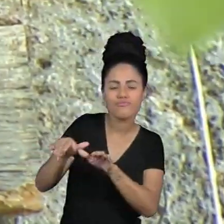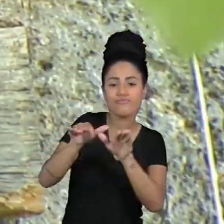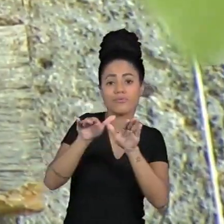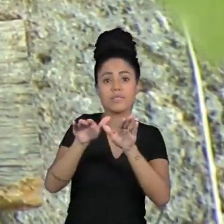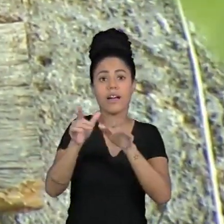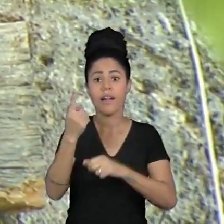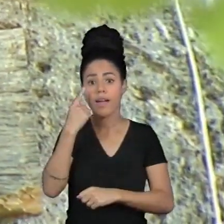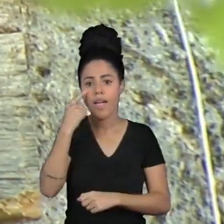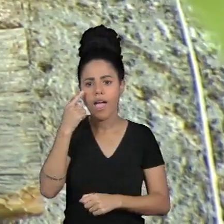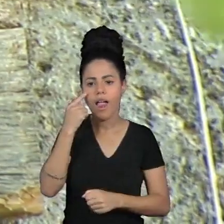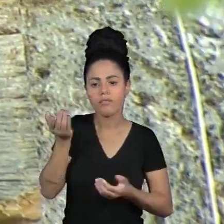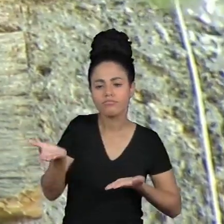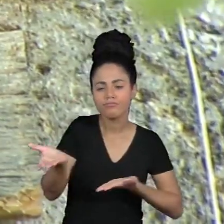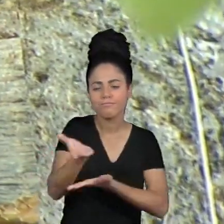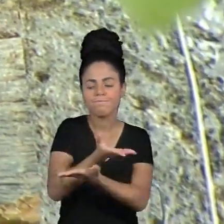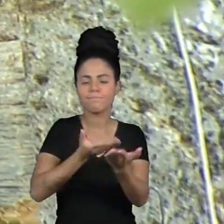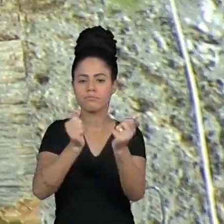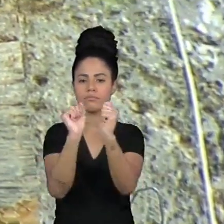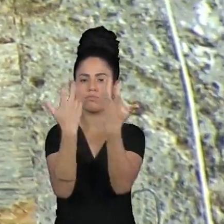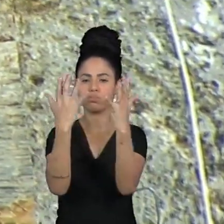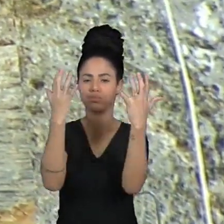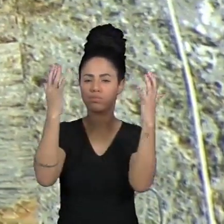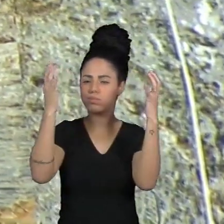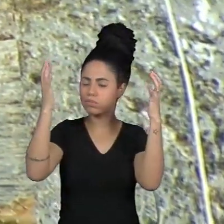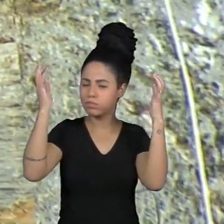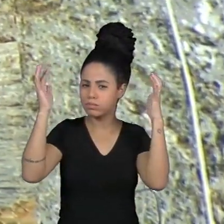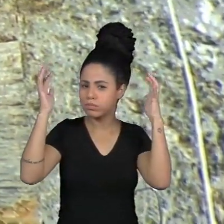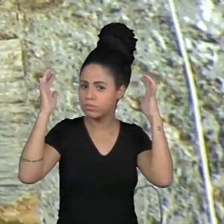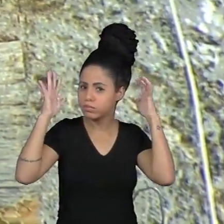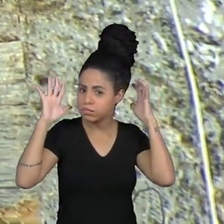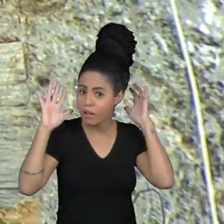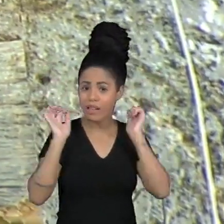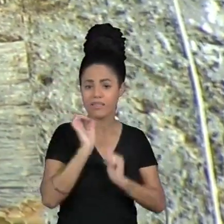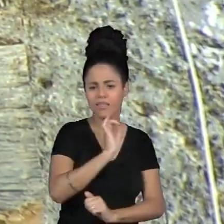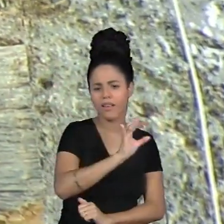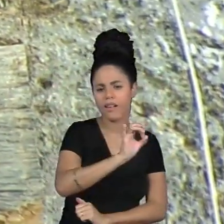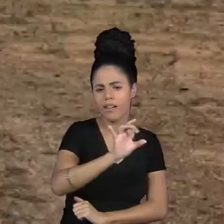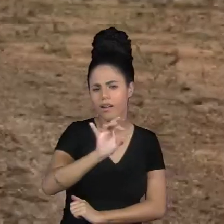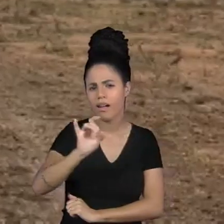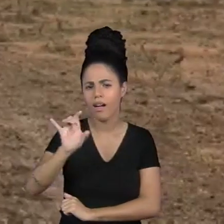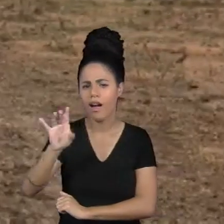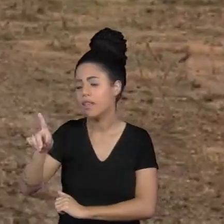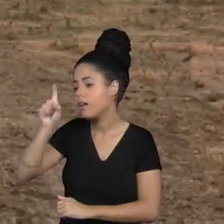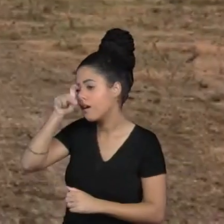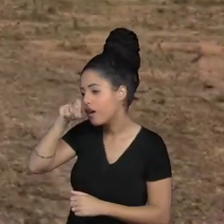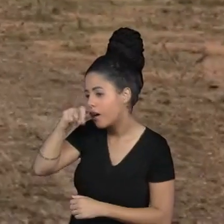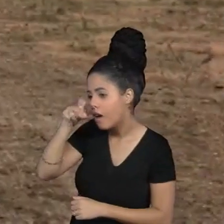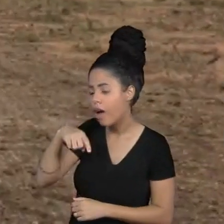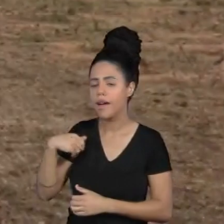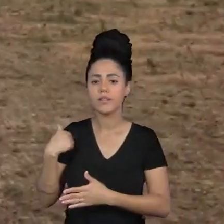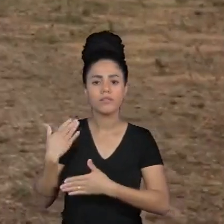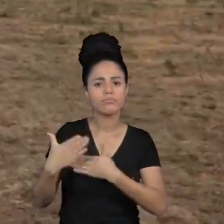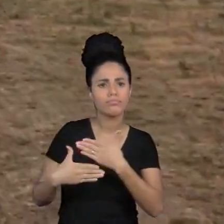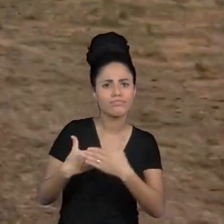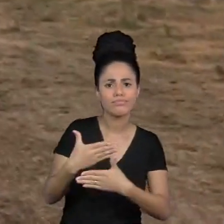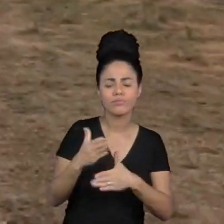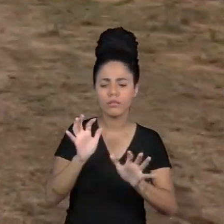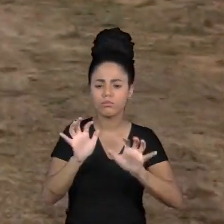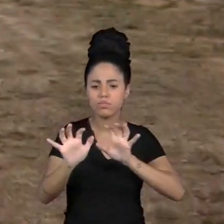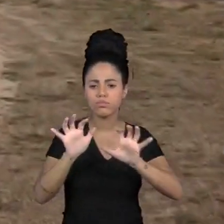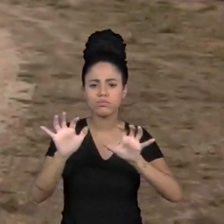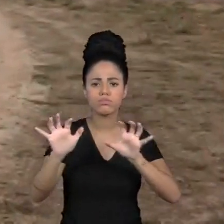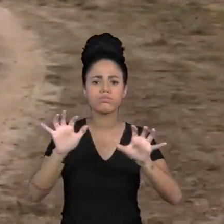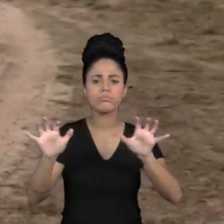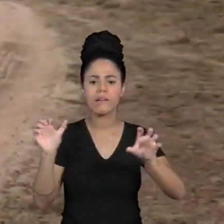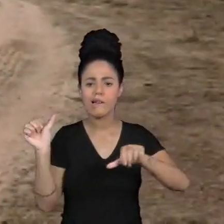as relações da natureza a intrincada cadeia da biodiversidade acaba sendo muito afetada com